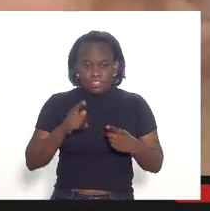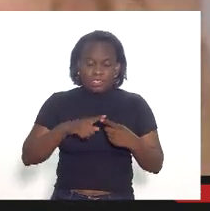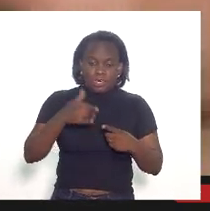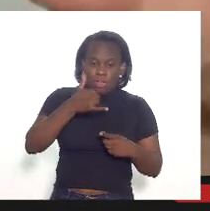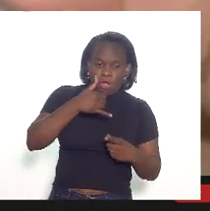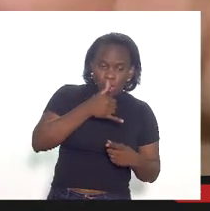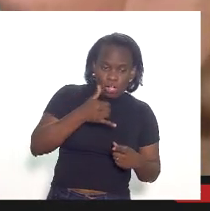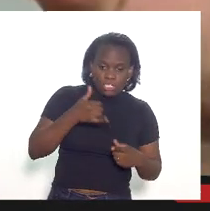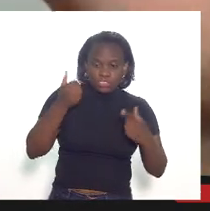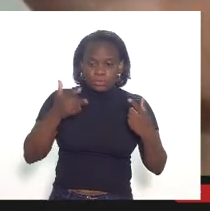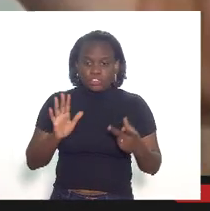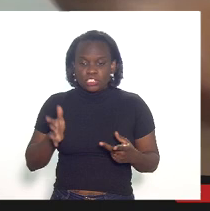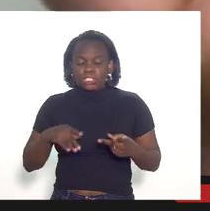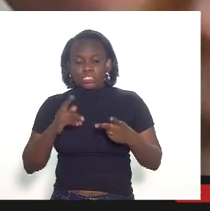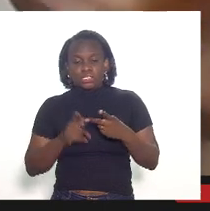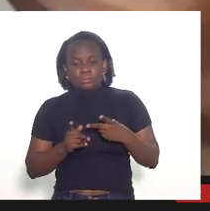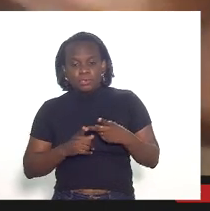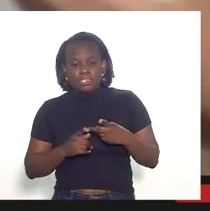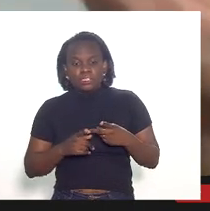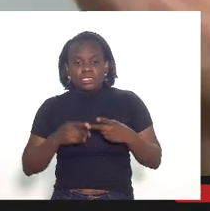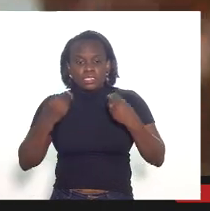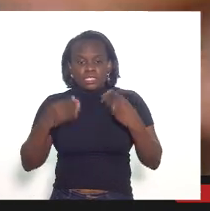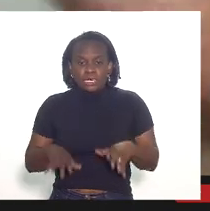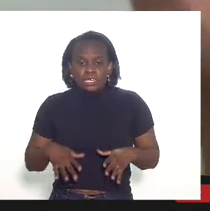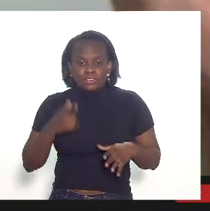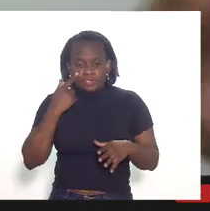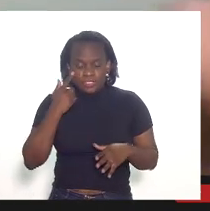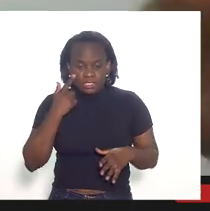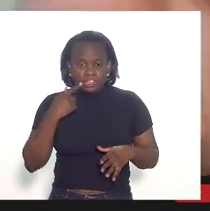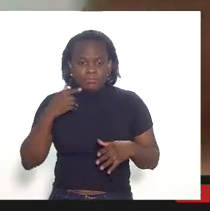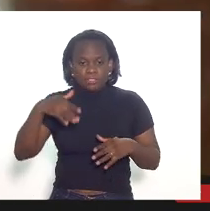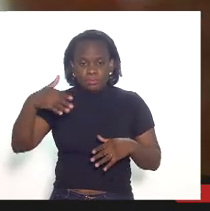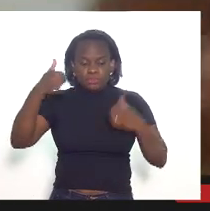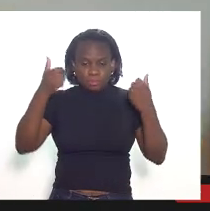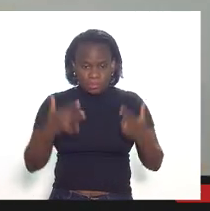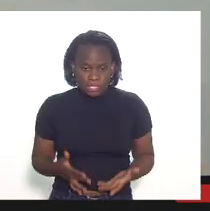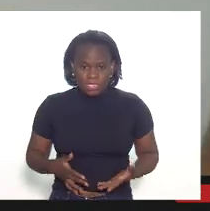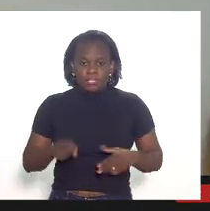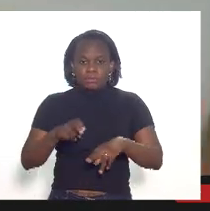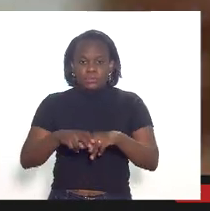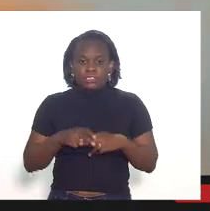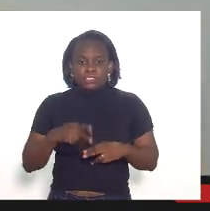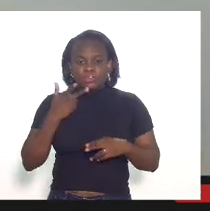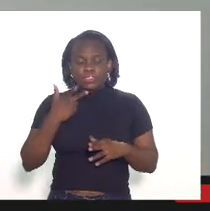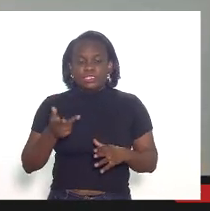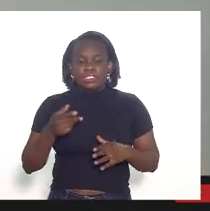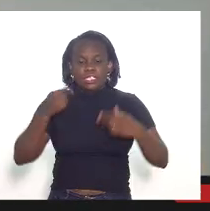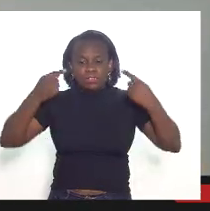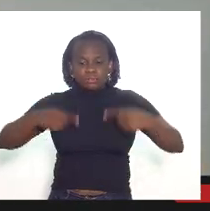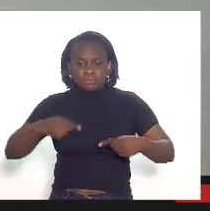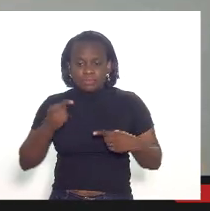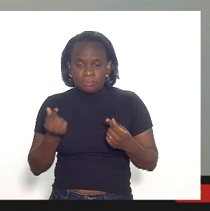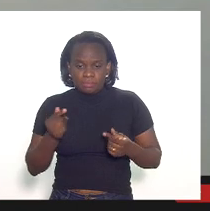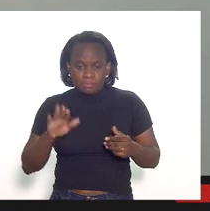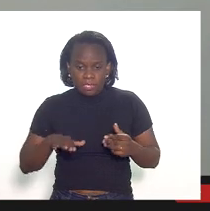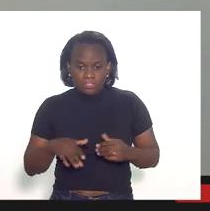óleo total que a acabou de falar e também nos custos de afrentamento que eu vou falar mais à frente por isso que eu falei já vou ter a rúbrica de afrentamento embaixo